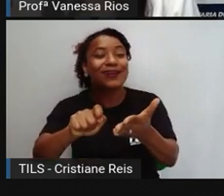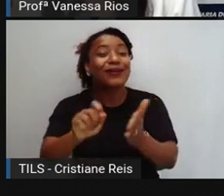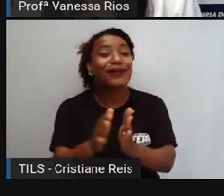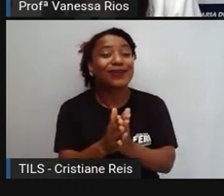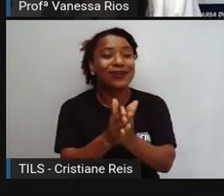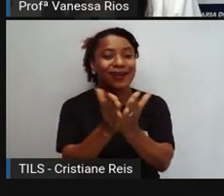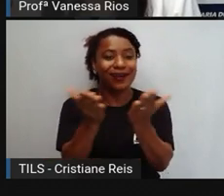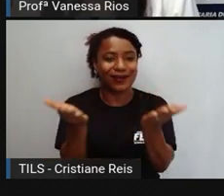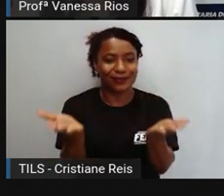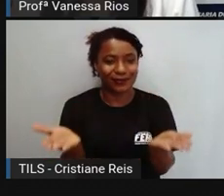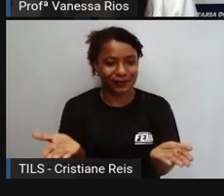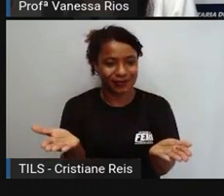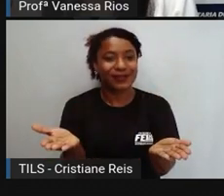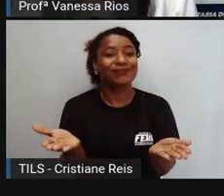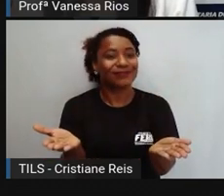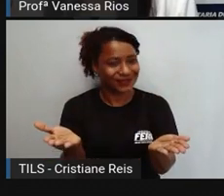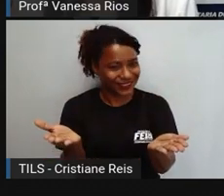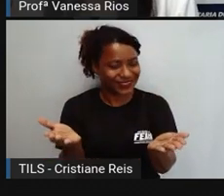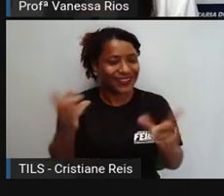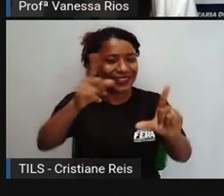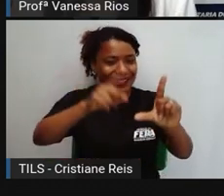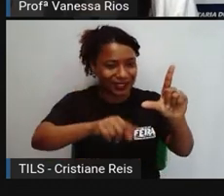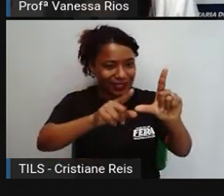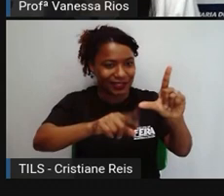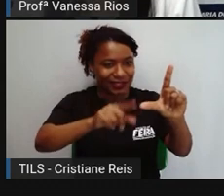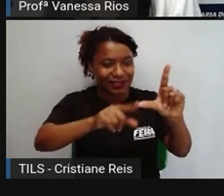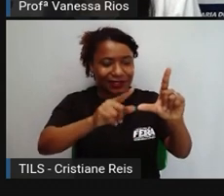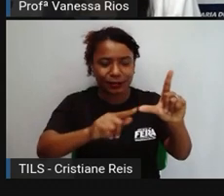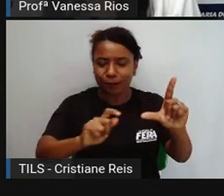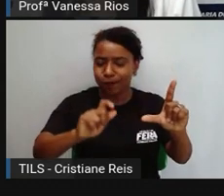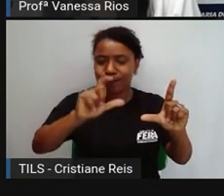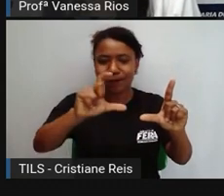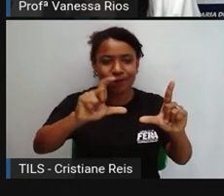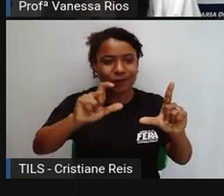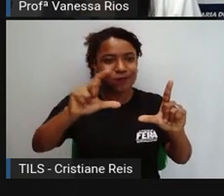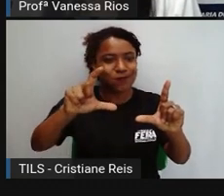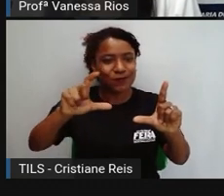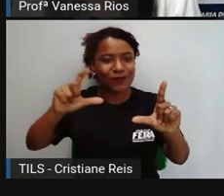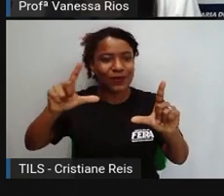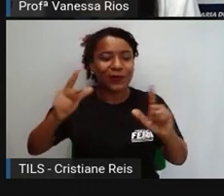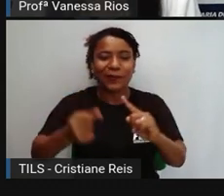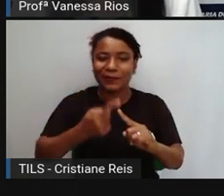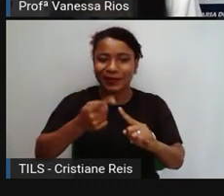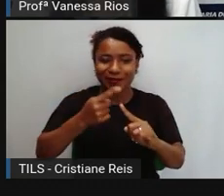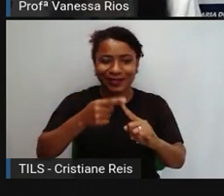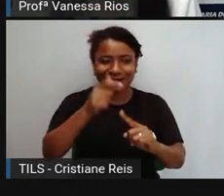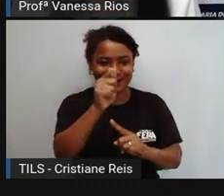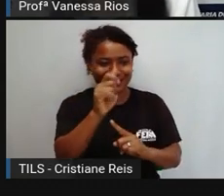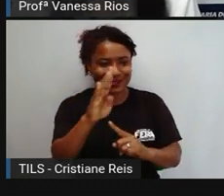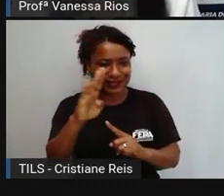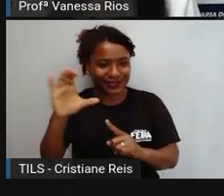utilizando essas letras aí do primeiro alfabeto romano.